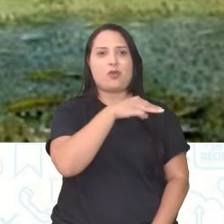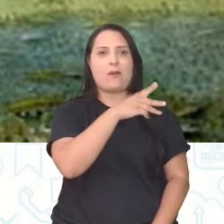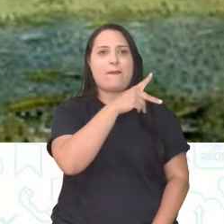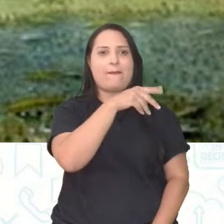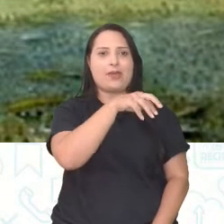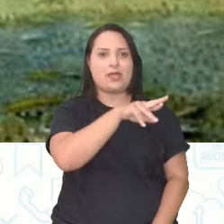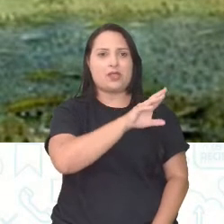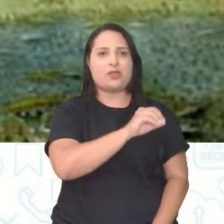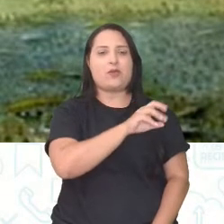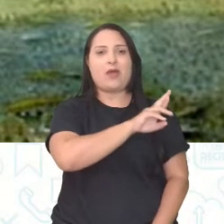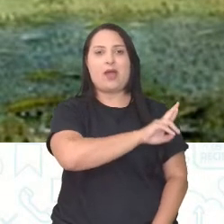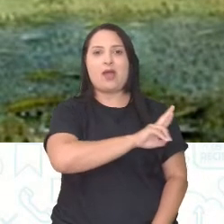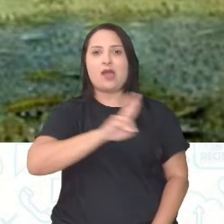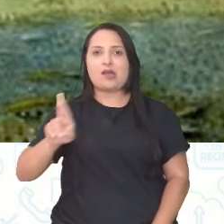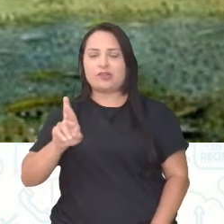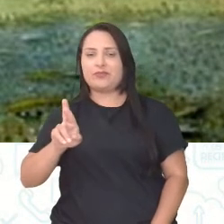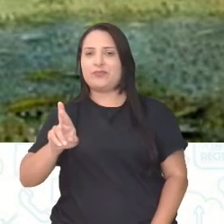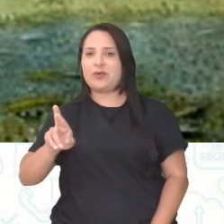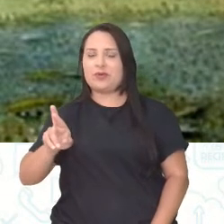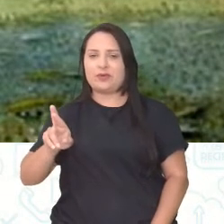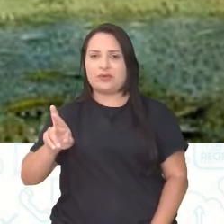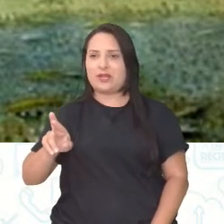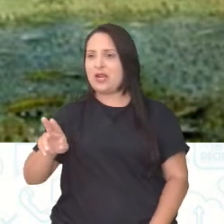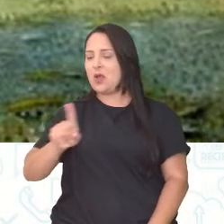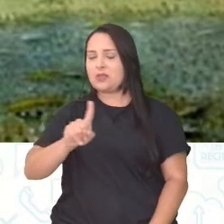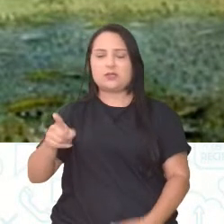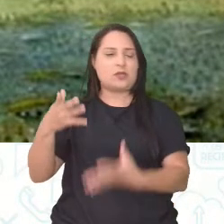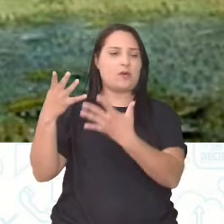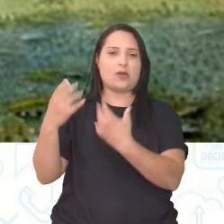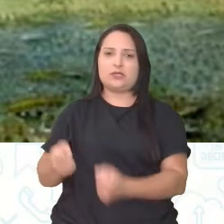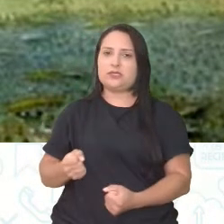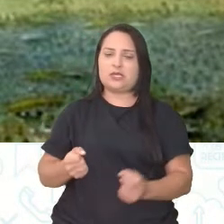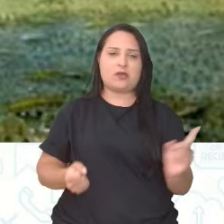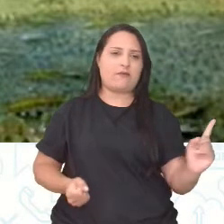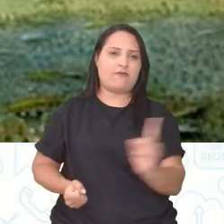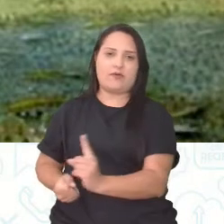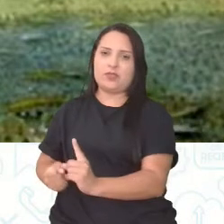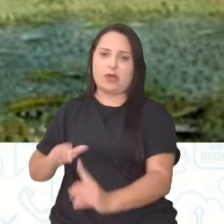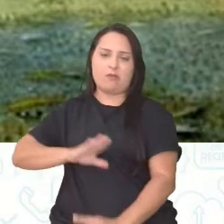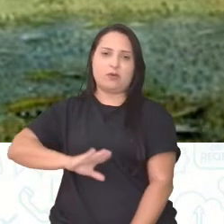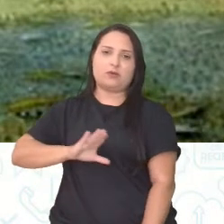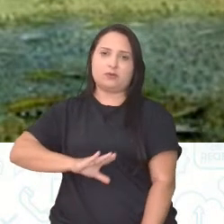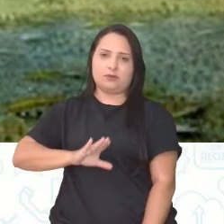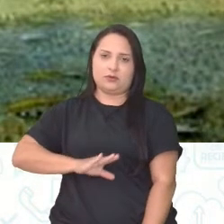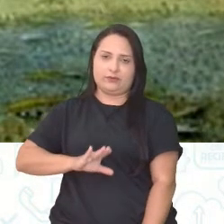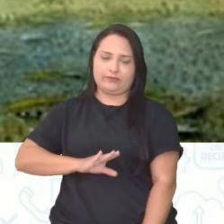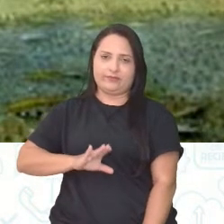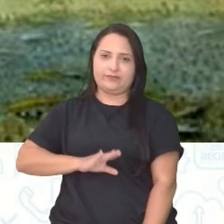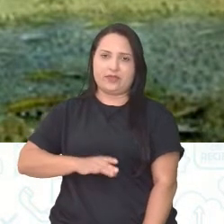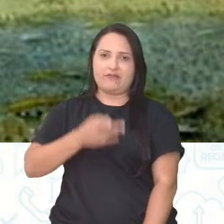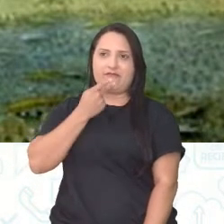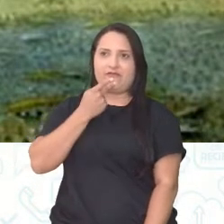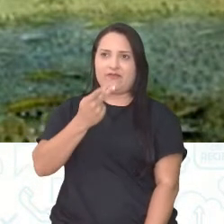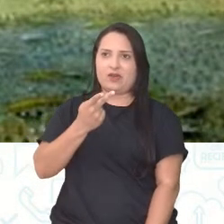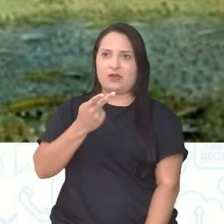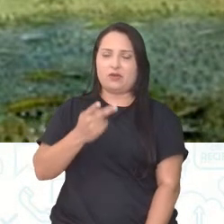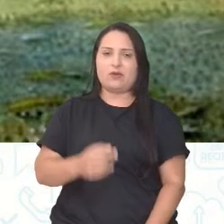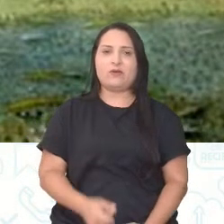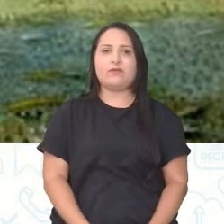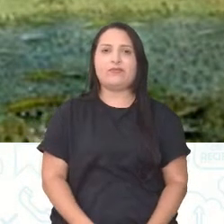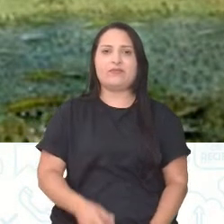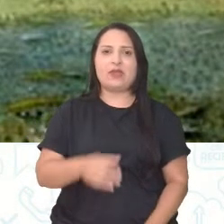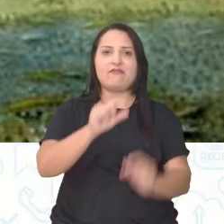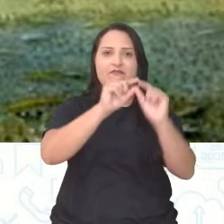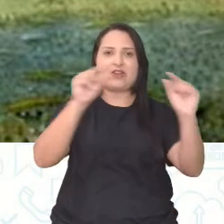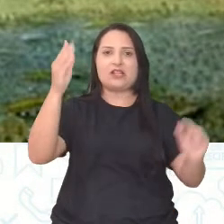negativamente os chamados de Portugal, lá da corte portuguesa, e proferiu a seguinte frase famosa, né?